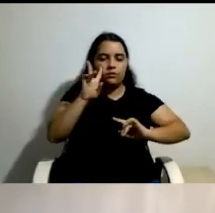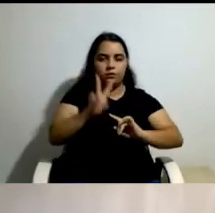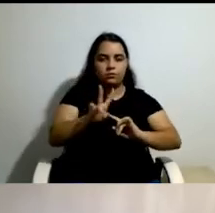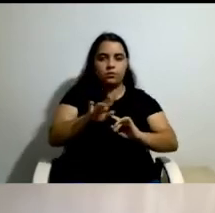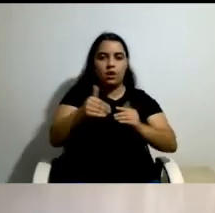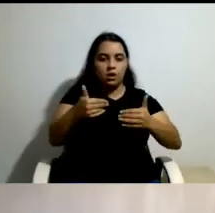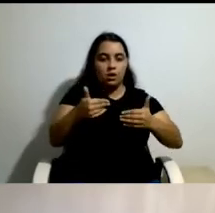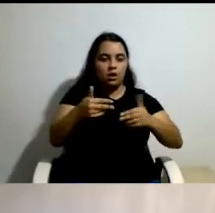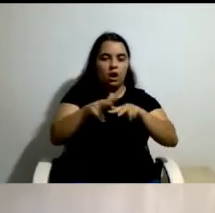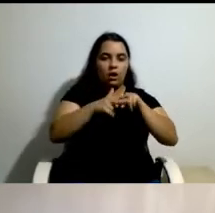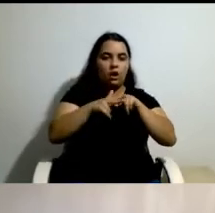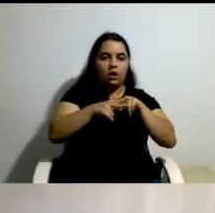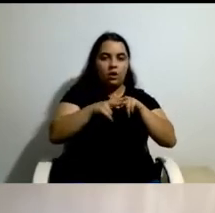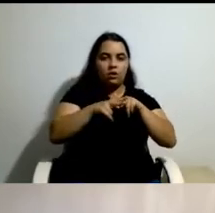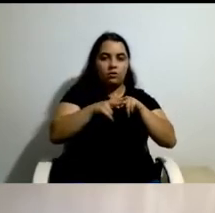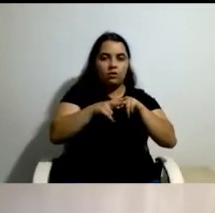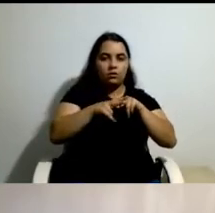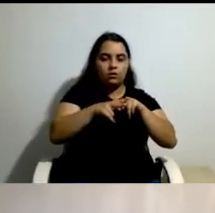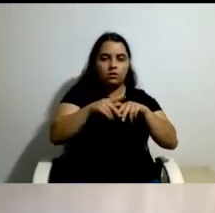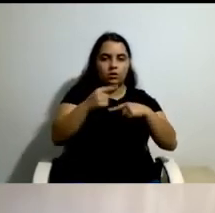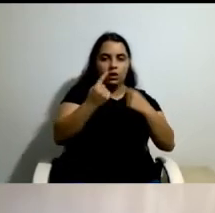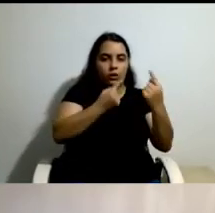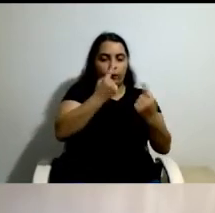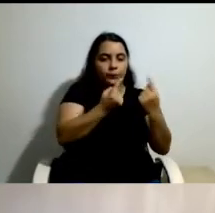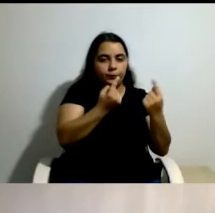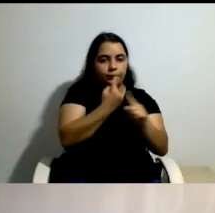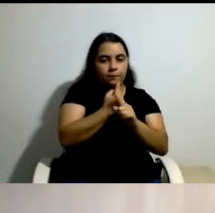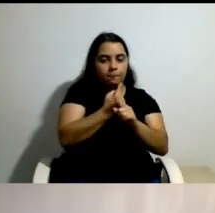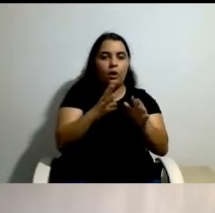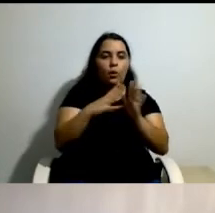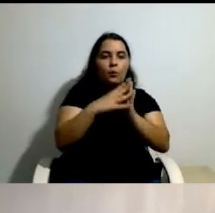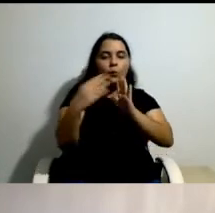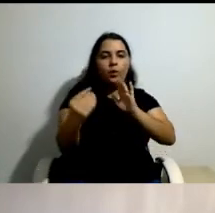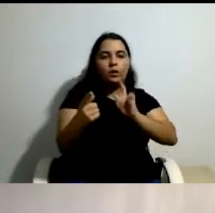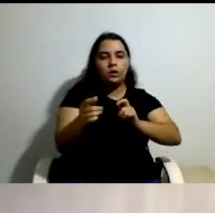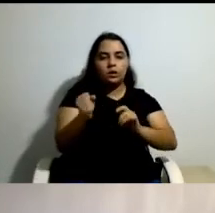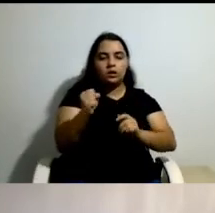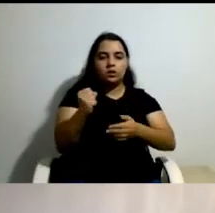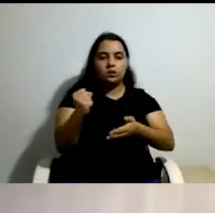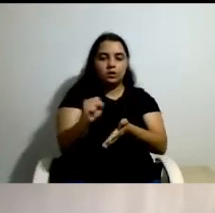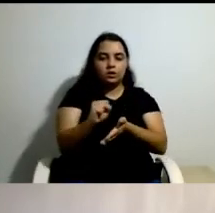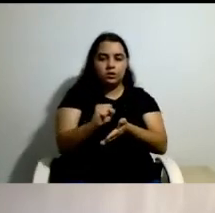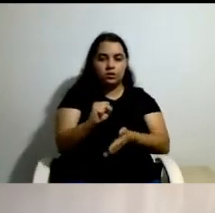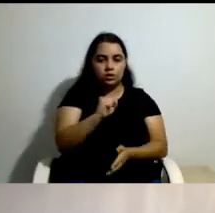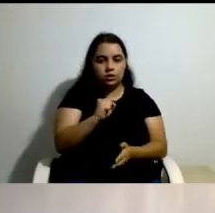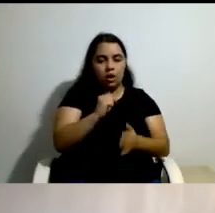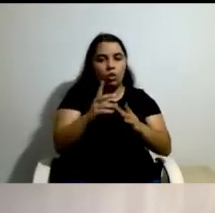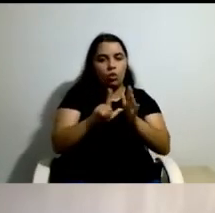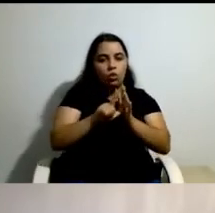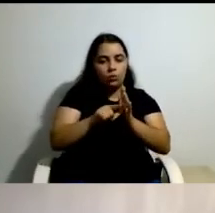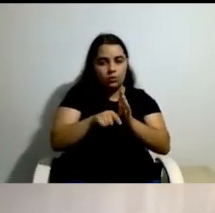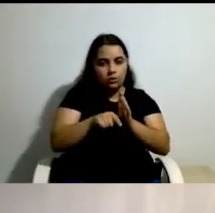dimensões, o modelo de gestão do projeto, a adesão aos princípios da vida